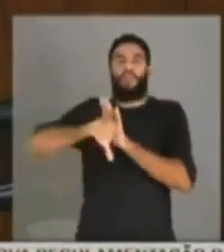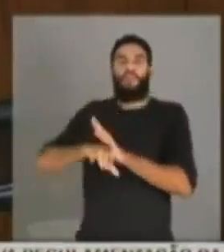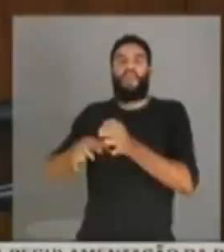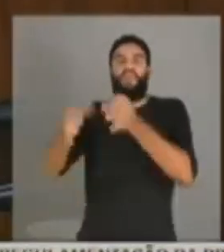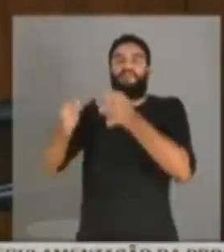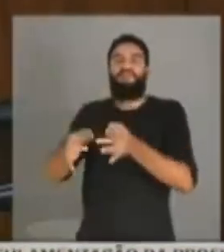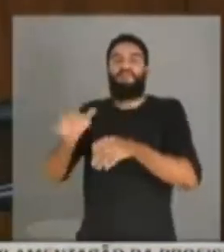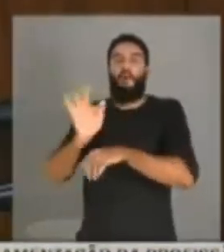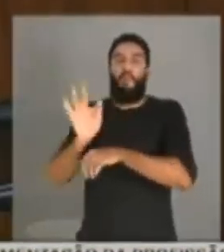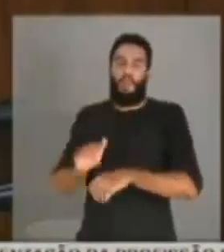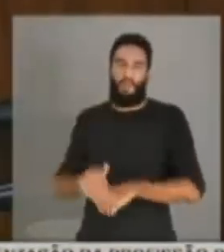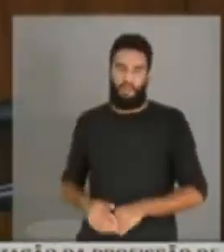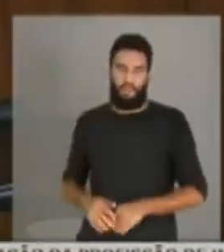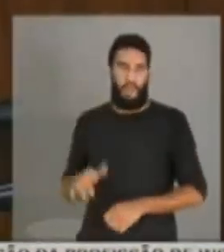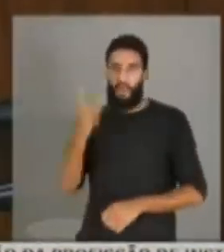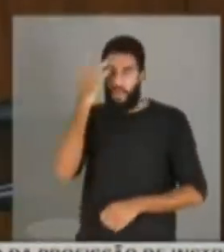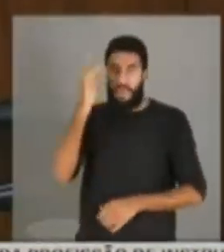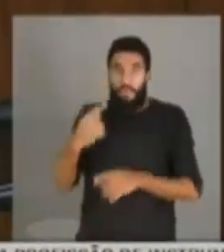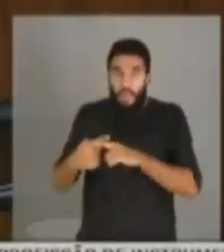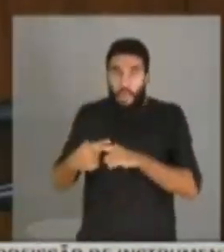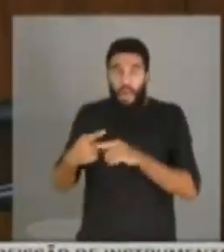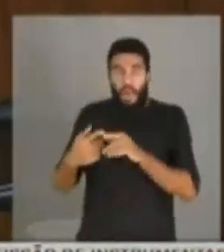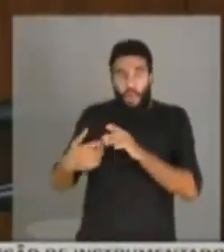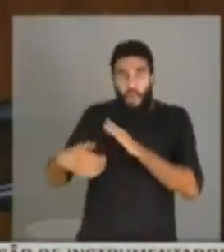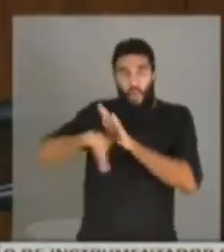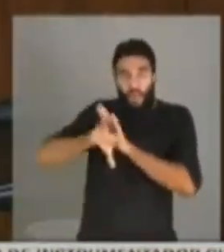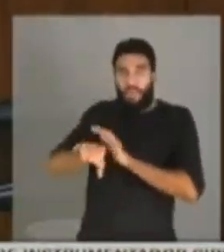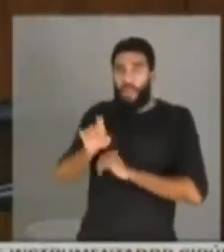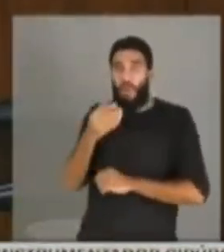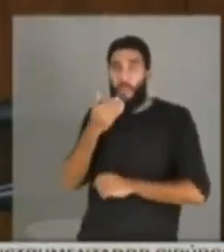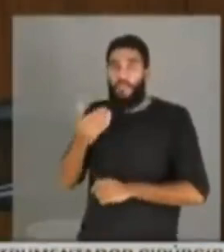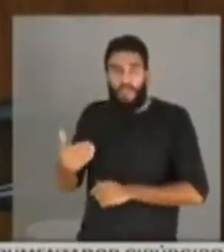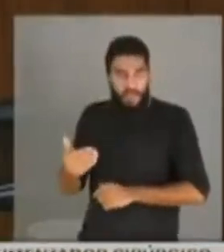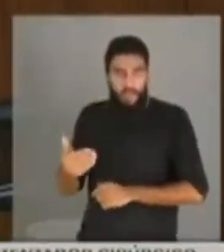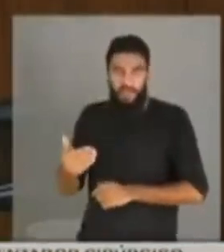Porque o crime de corrupção passiva do 317, basta solicitar.